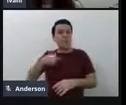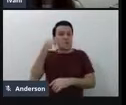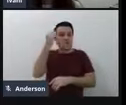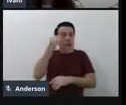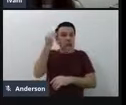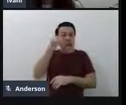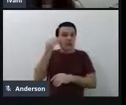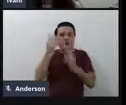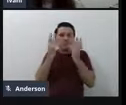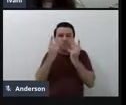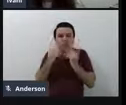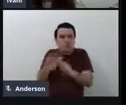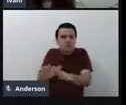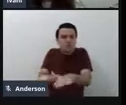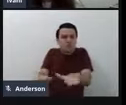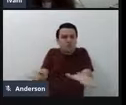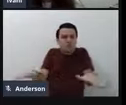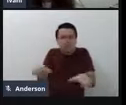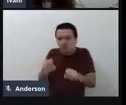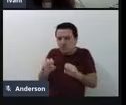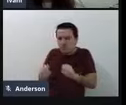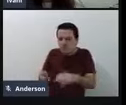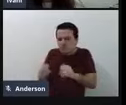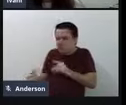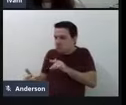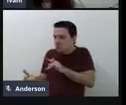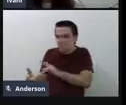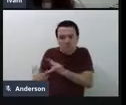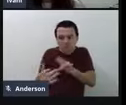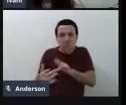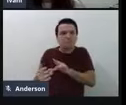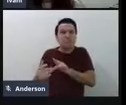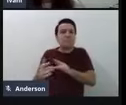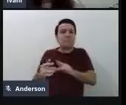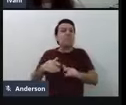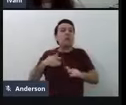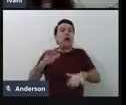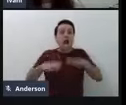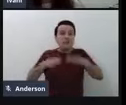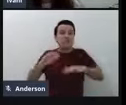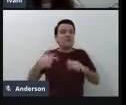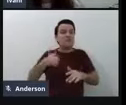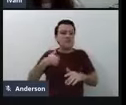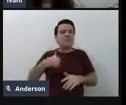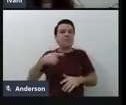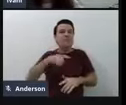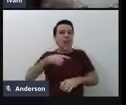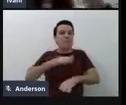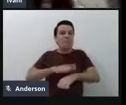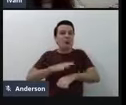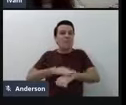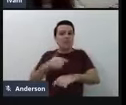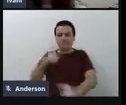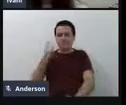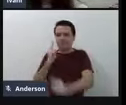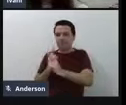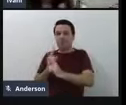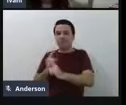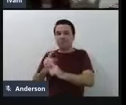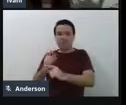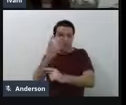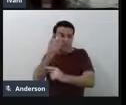pequenos, assim, e em muitos momentos eu me deparei com situações do tipo, as crianças todas estavam